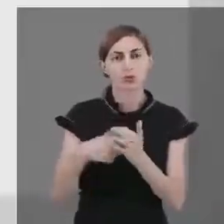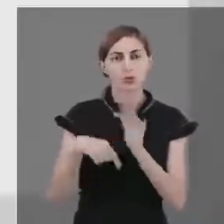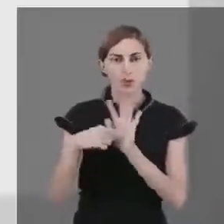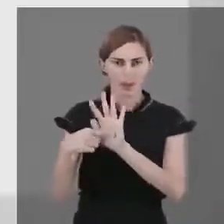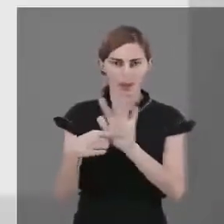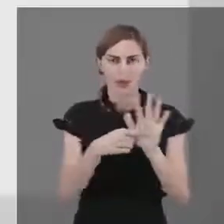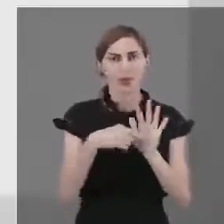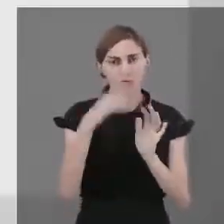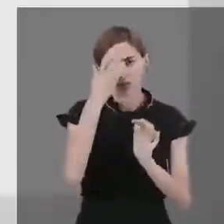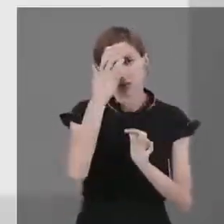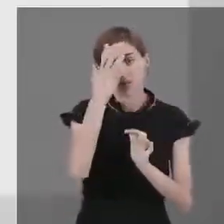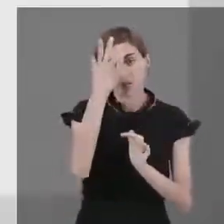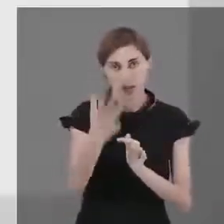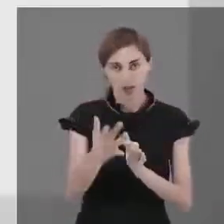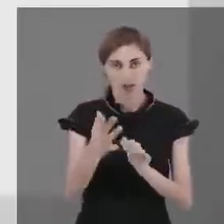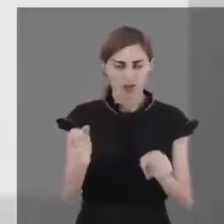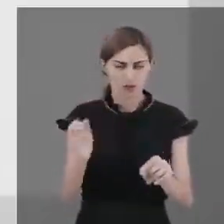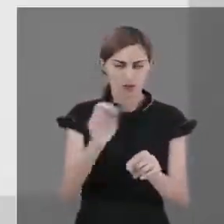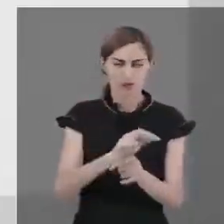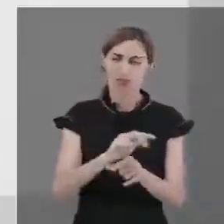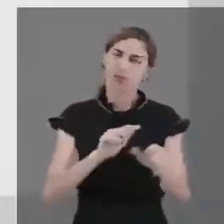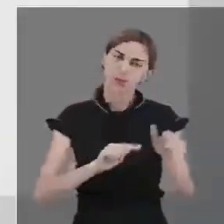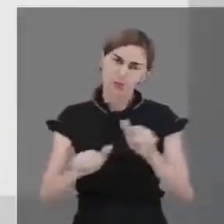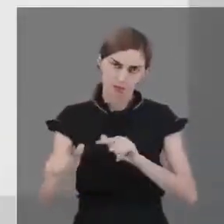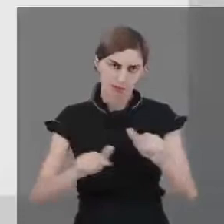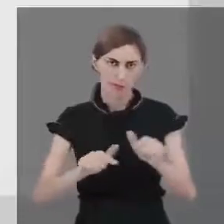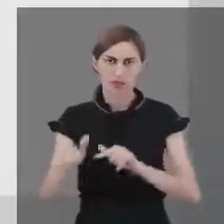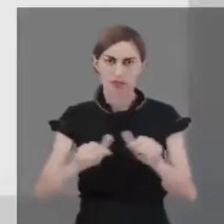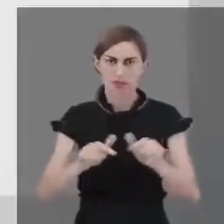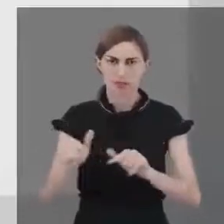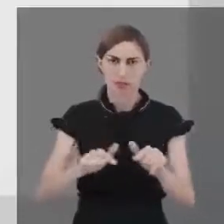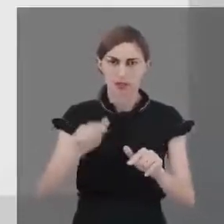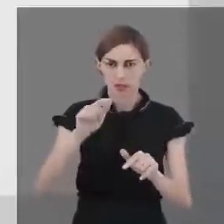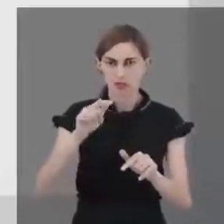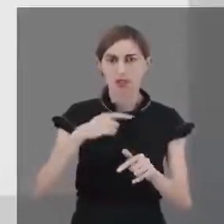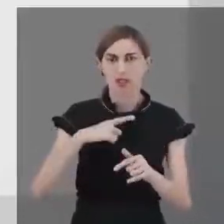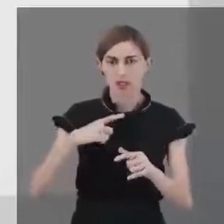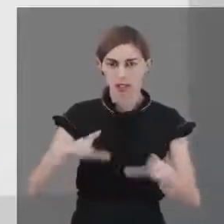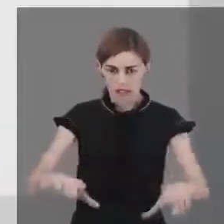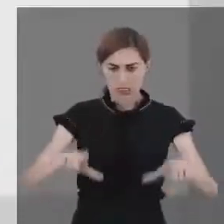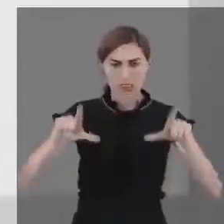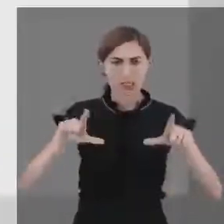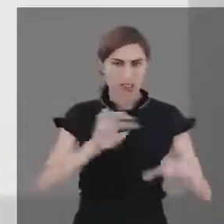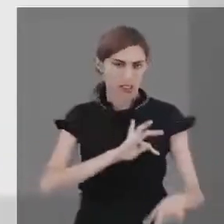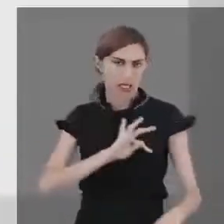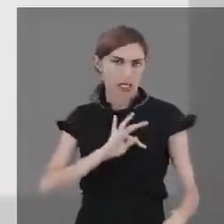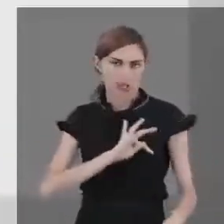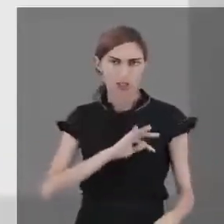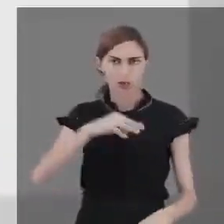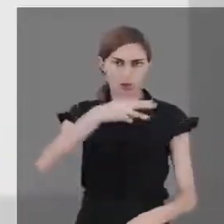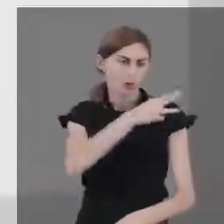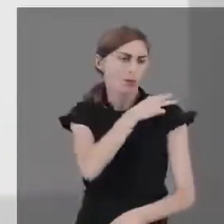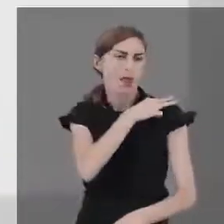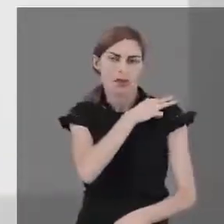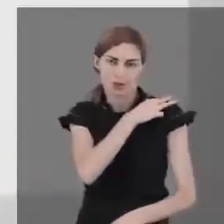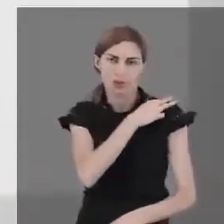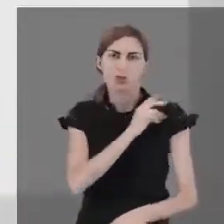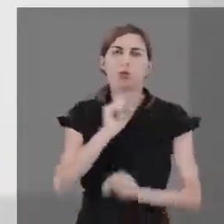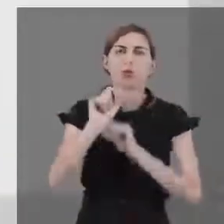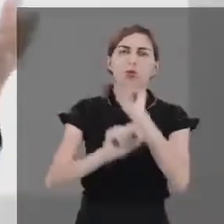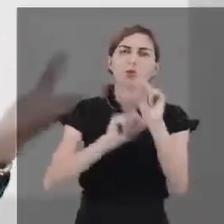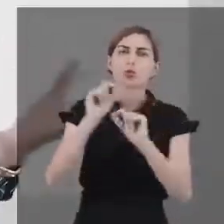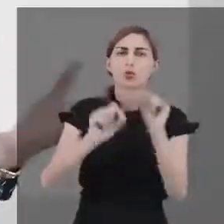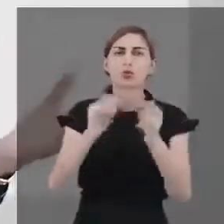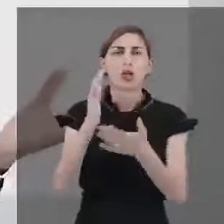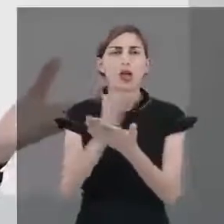que é mais fácil se inserir no mercado de trabalho com um diploma técnico de nível médio do que mesmo